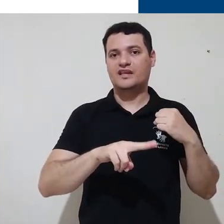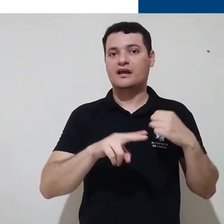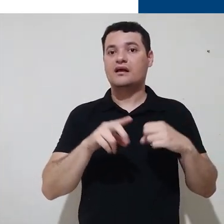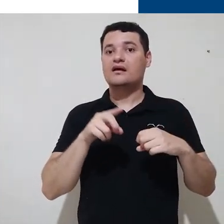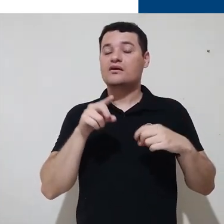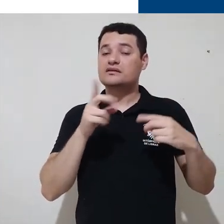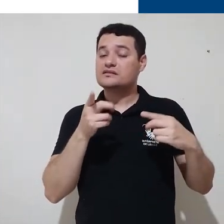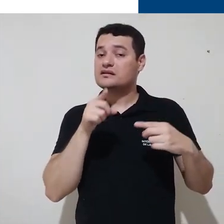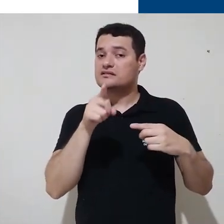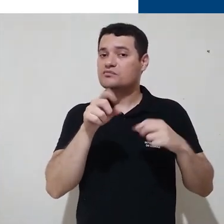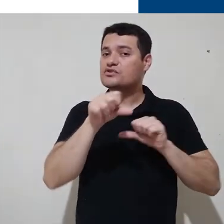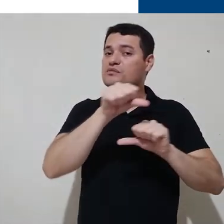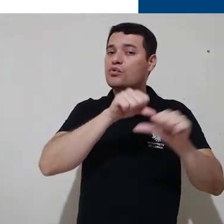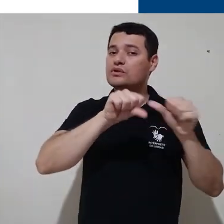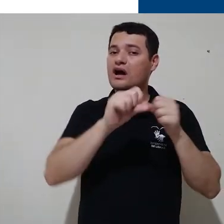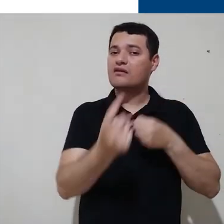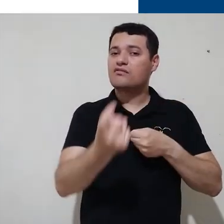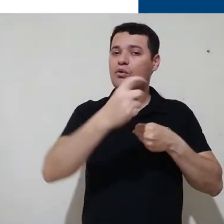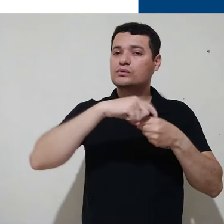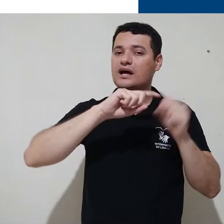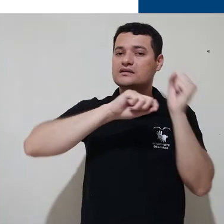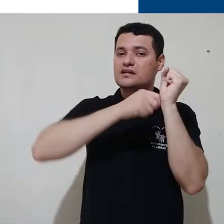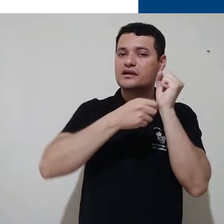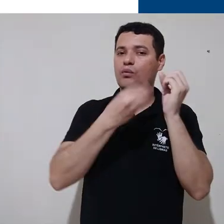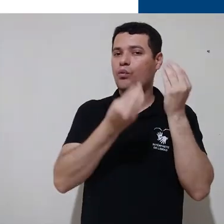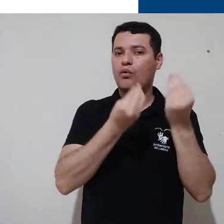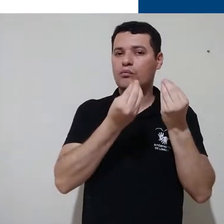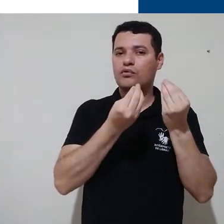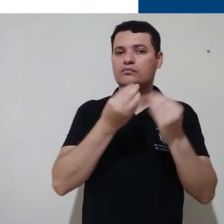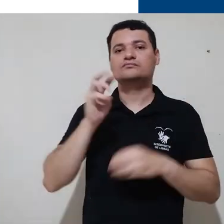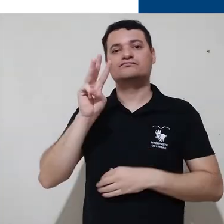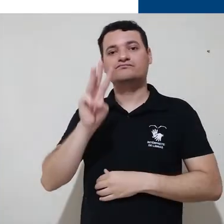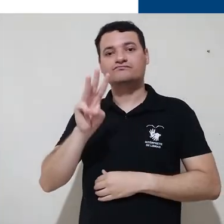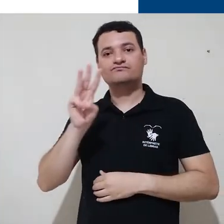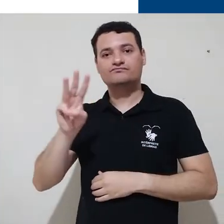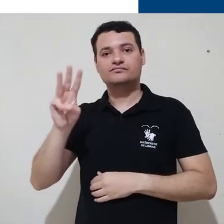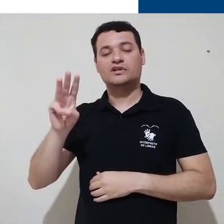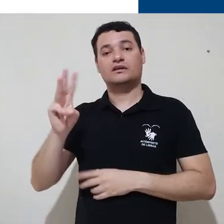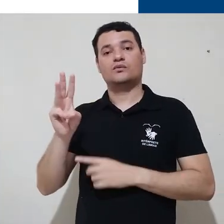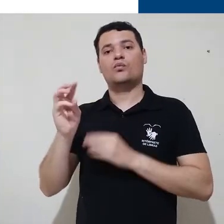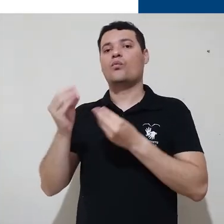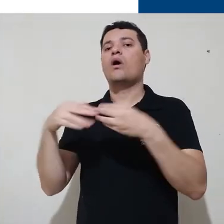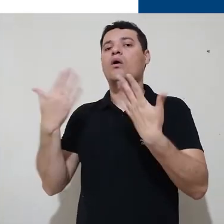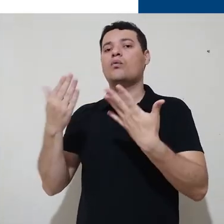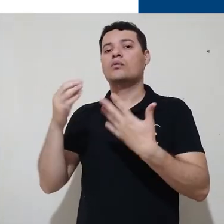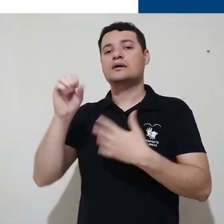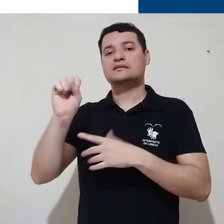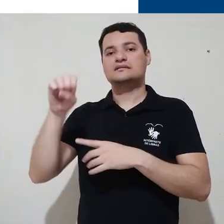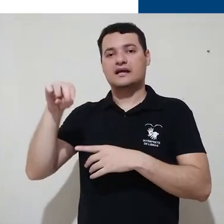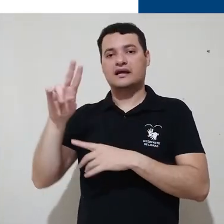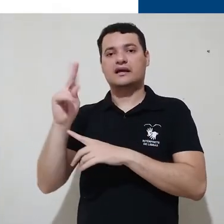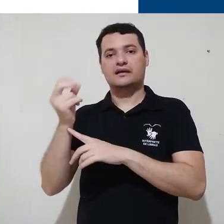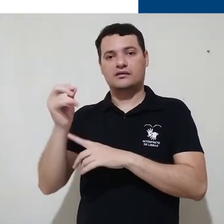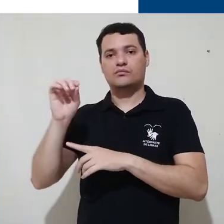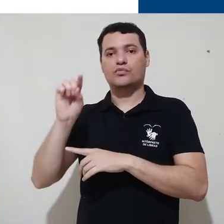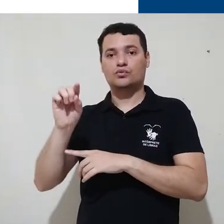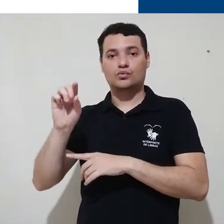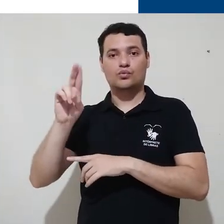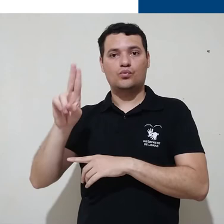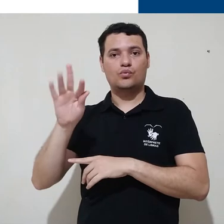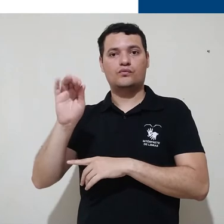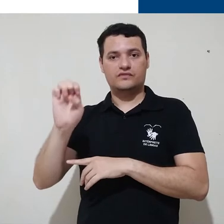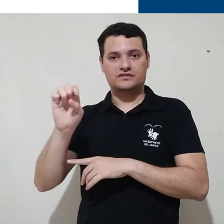senha do login único da UFIS ou recuperá-la, você deve acessar o site senha.ufis